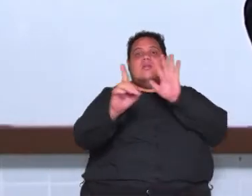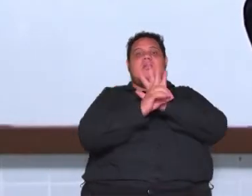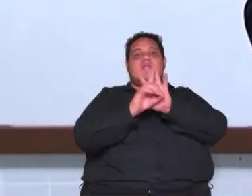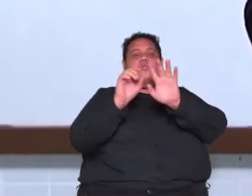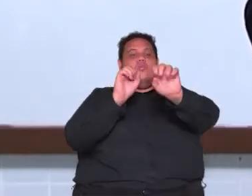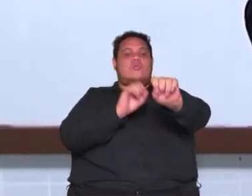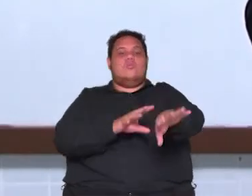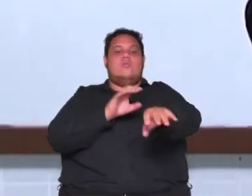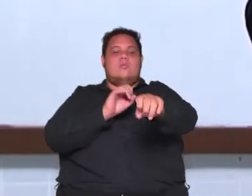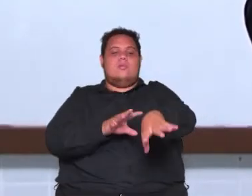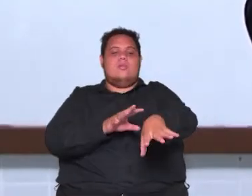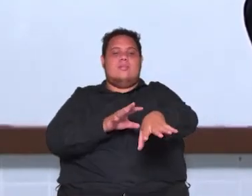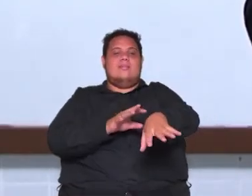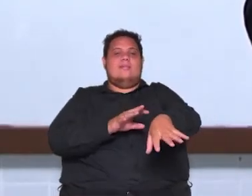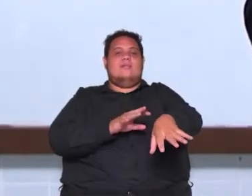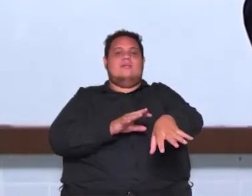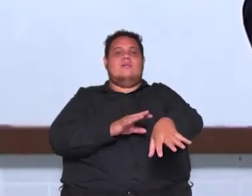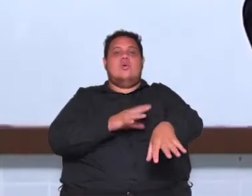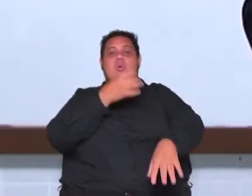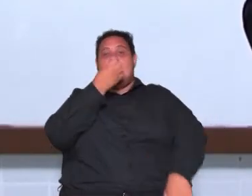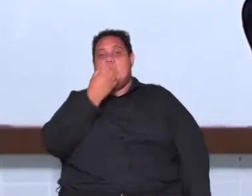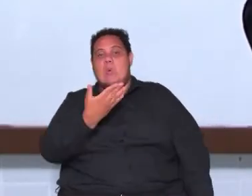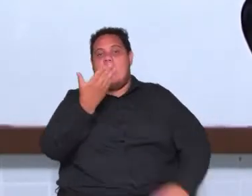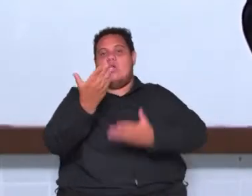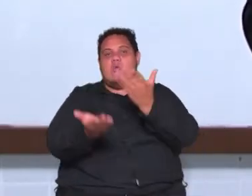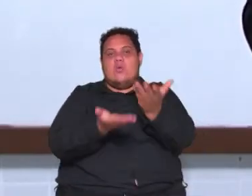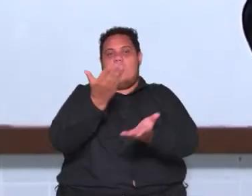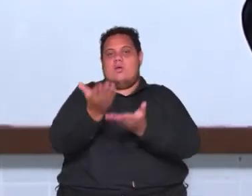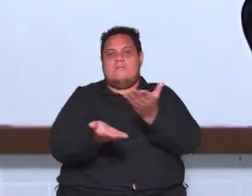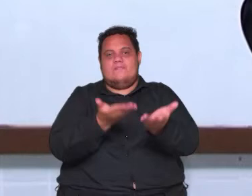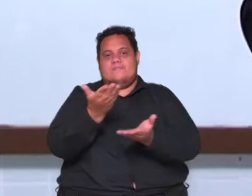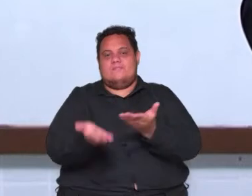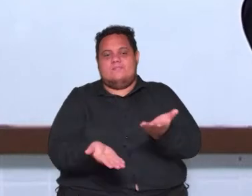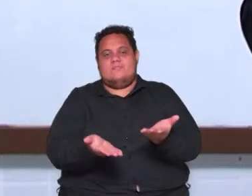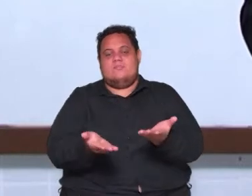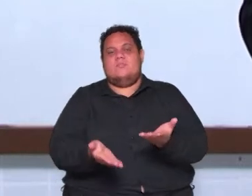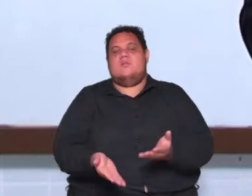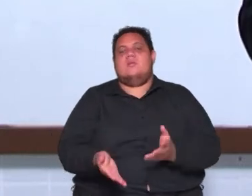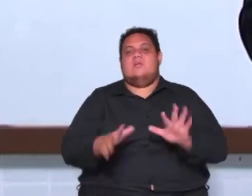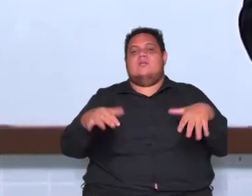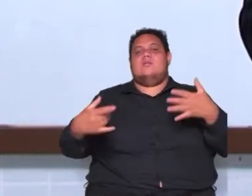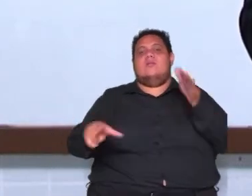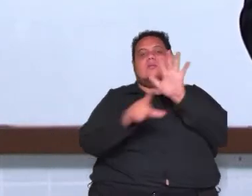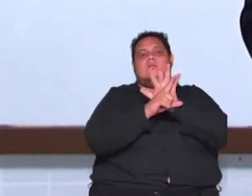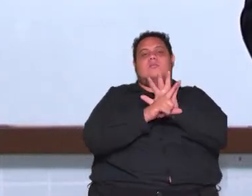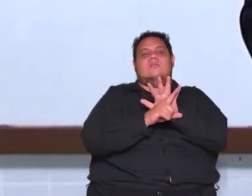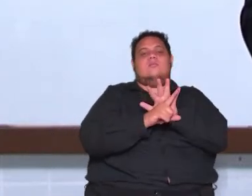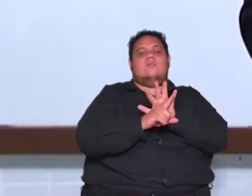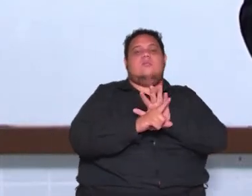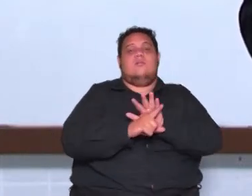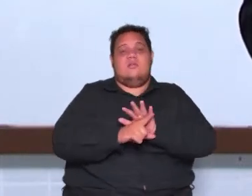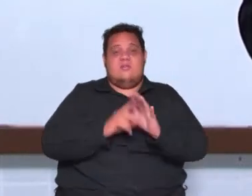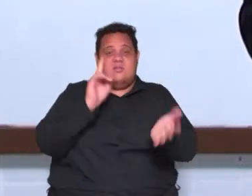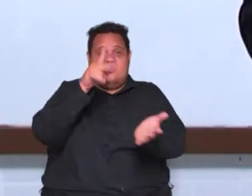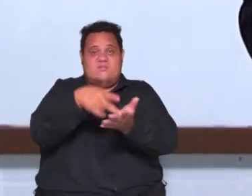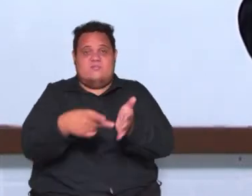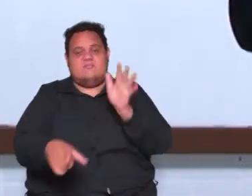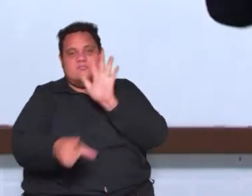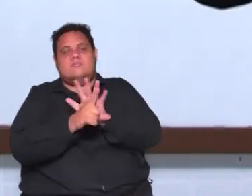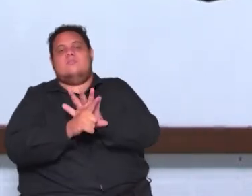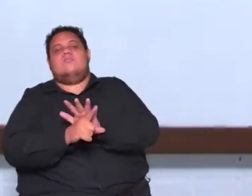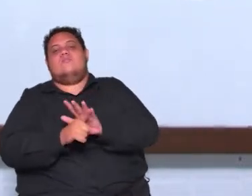a educação boa e de qualidade isso está na lei está lá na lei